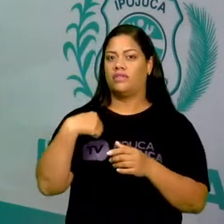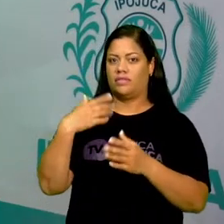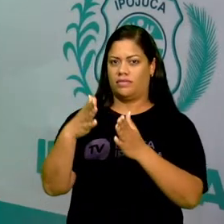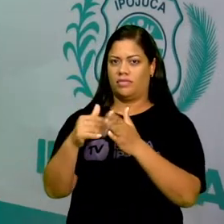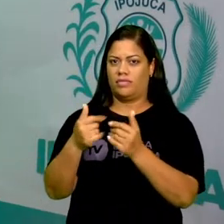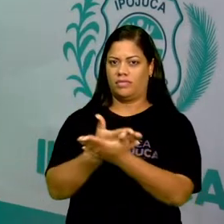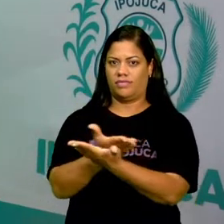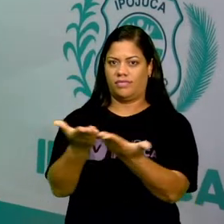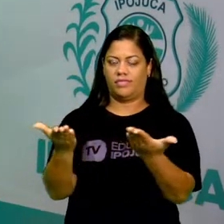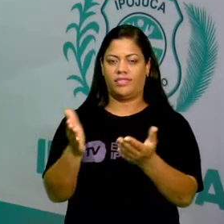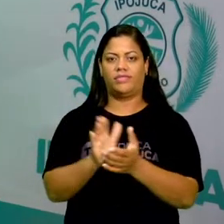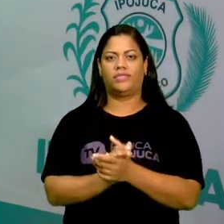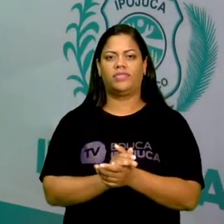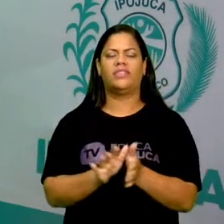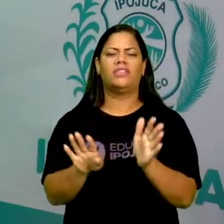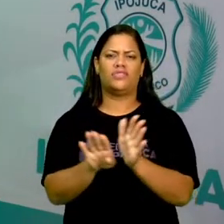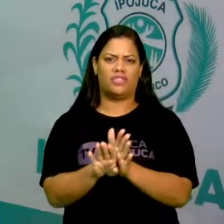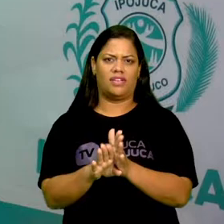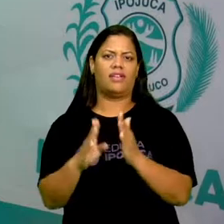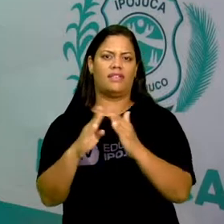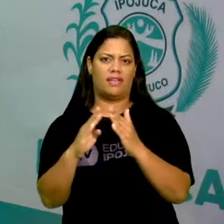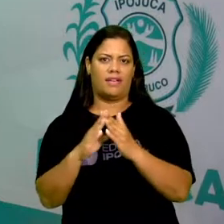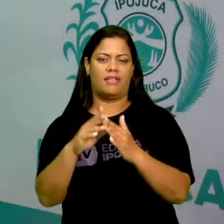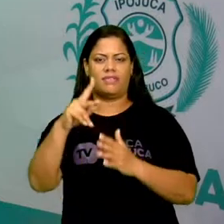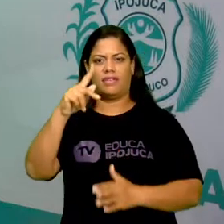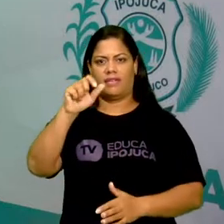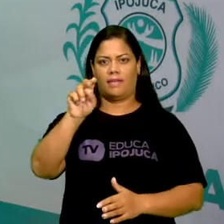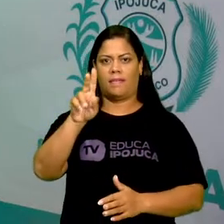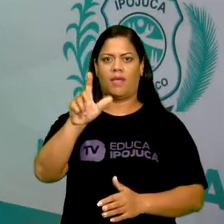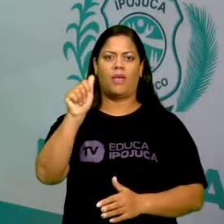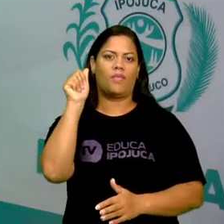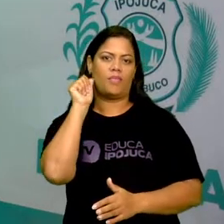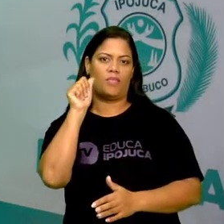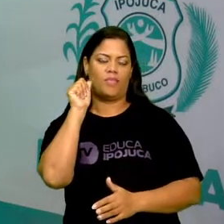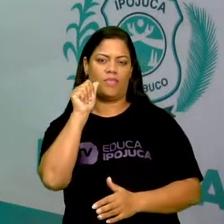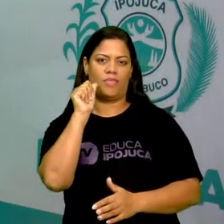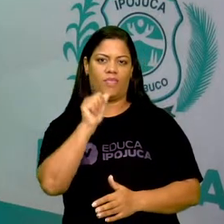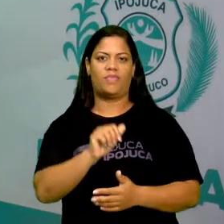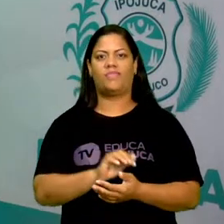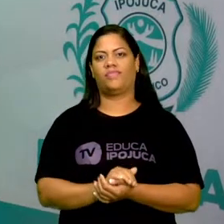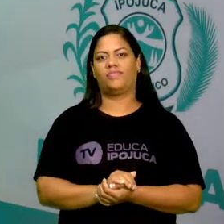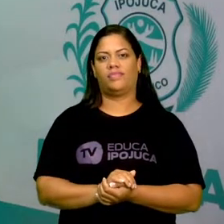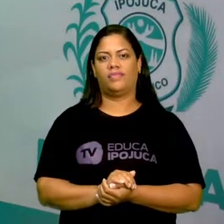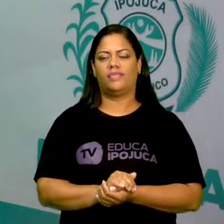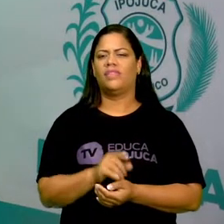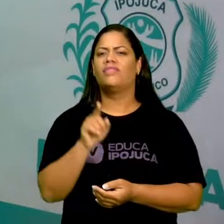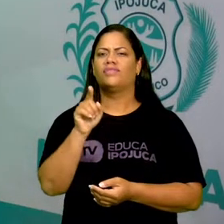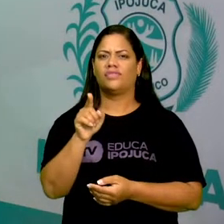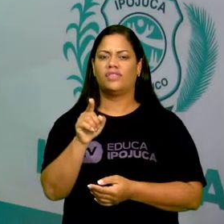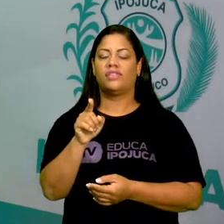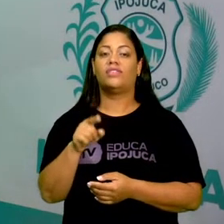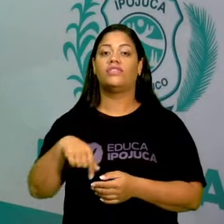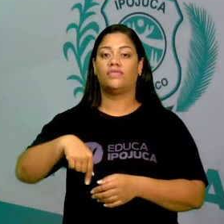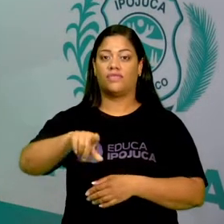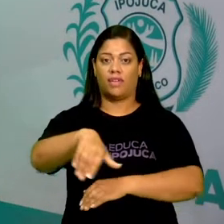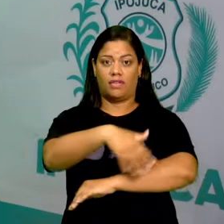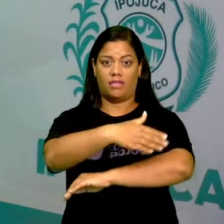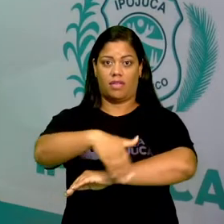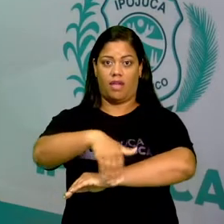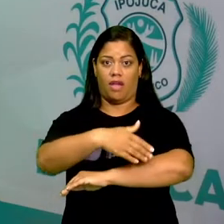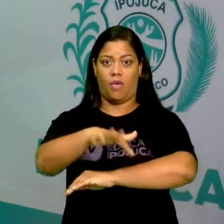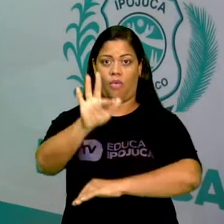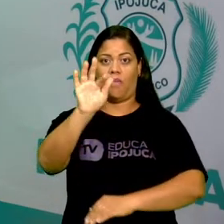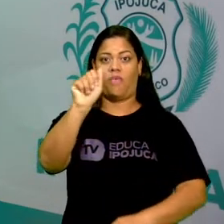para chegar na casa de Paula, vocês entram na rua da